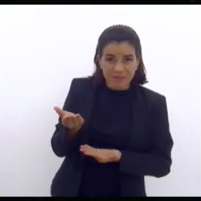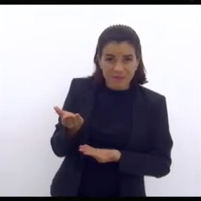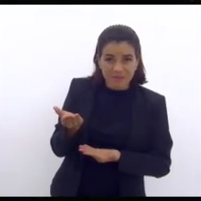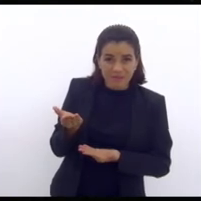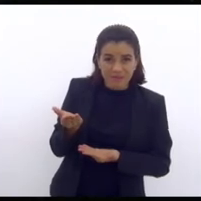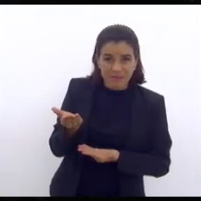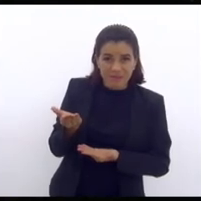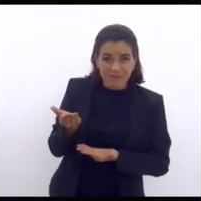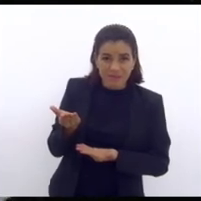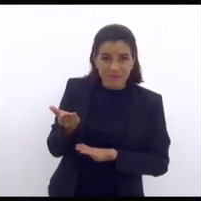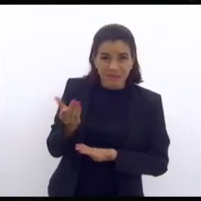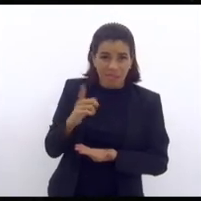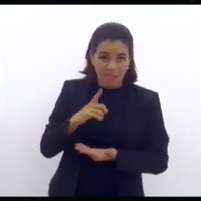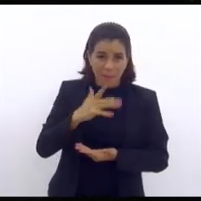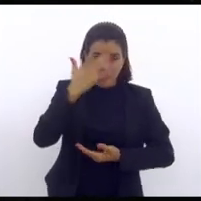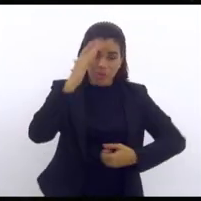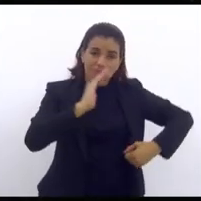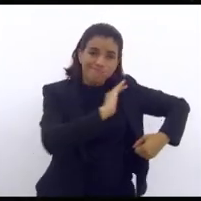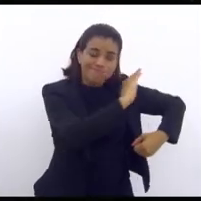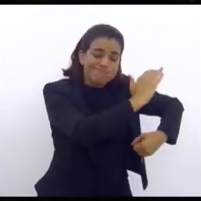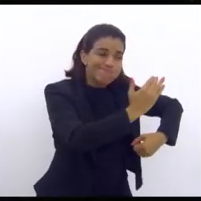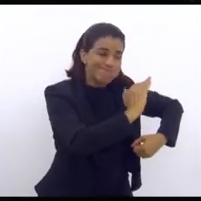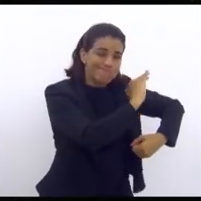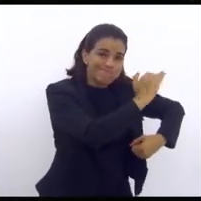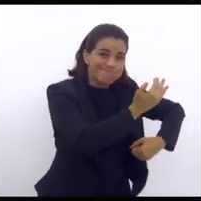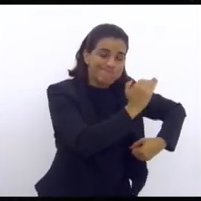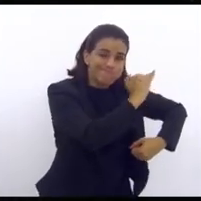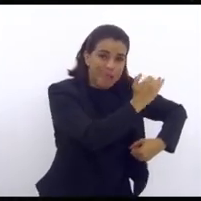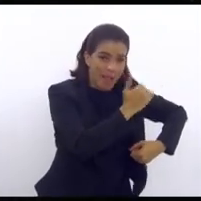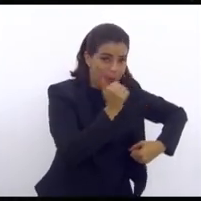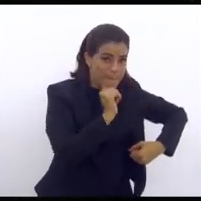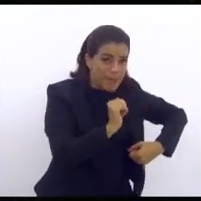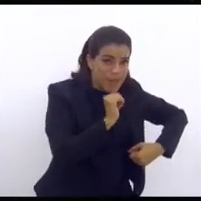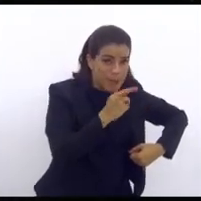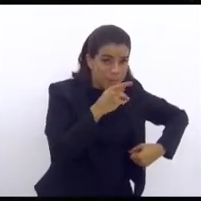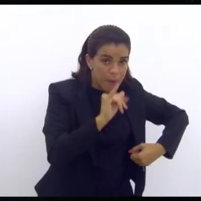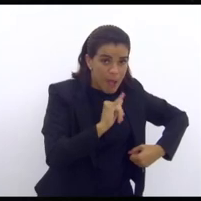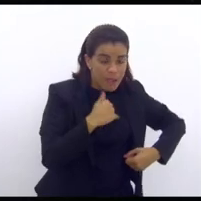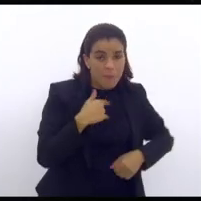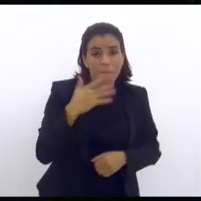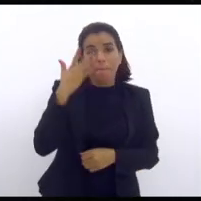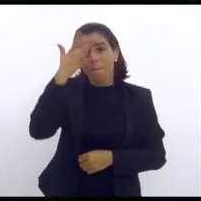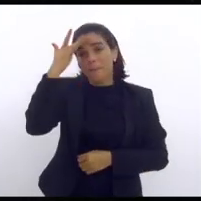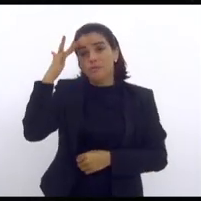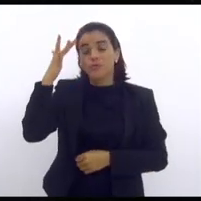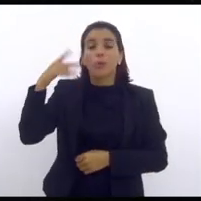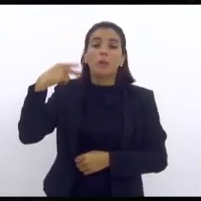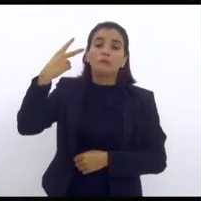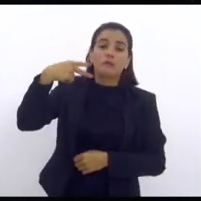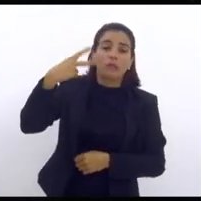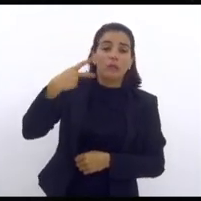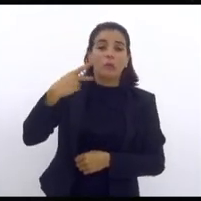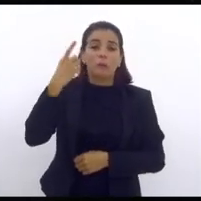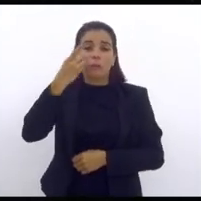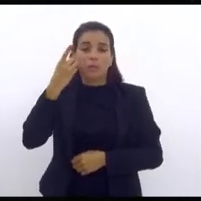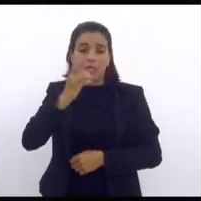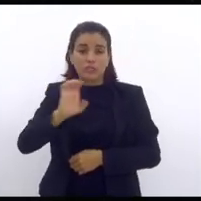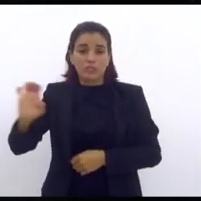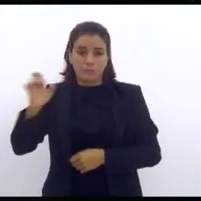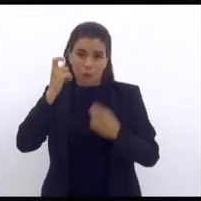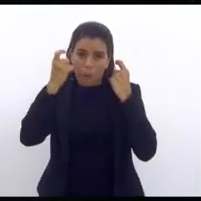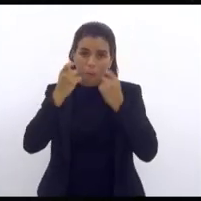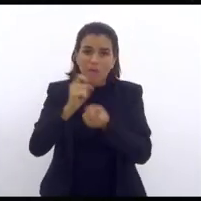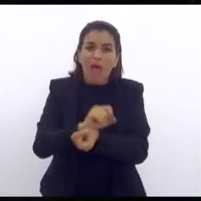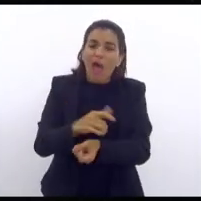Tem alguém lá consolando o pai e a mãe? Deputado de esquerda, vereador de esquerda, está preocupado, seu gema está muito apertado, só pode estar...